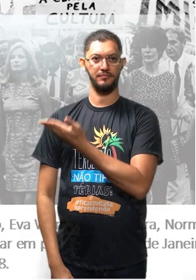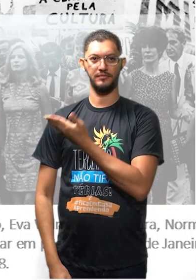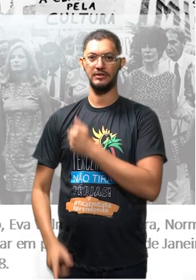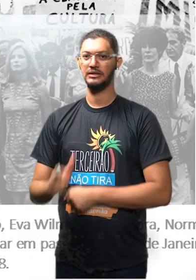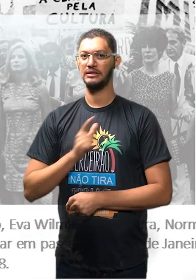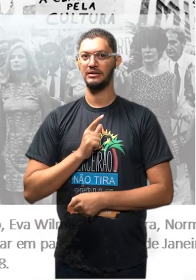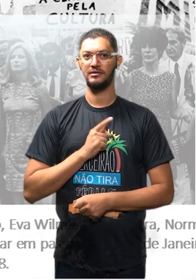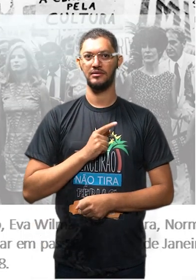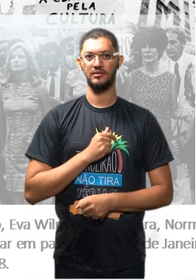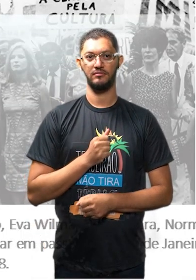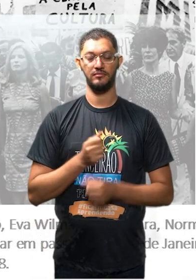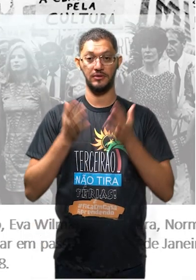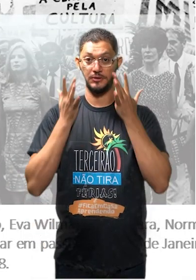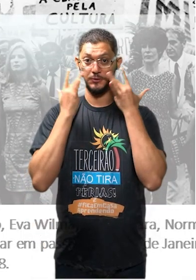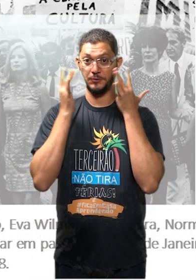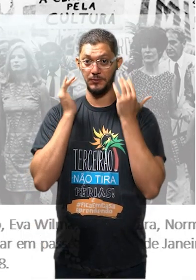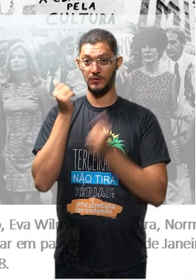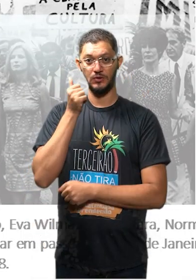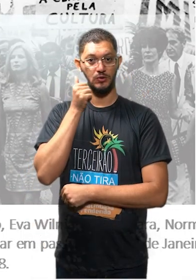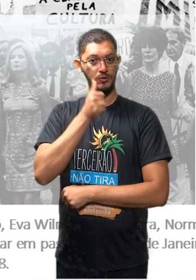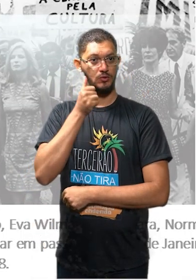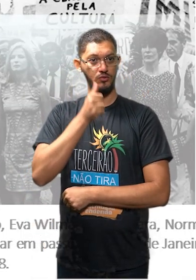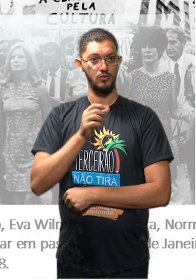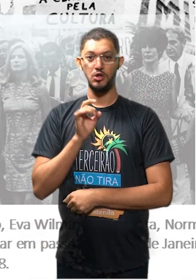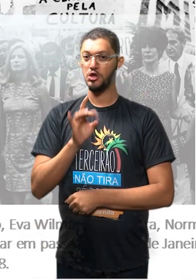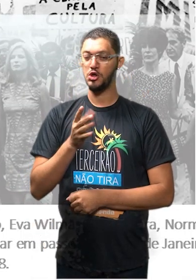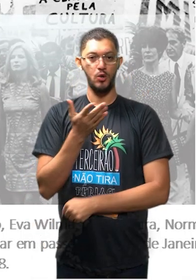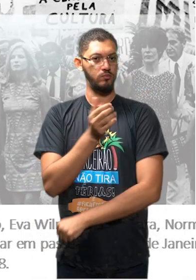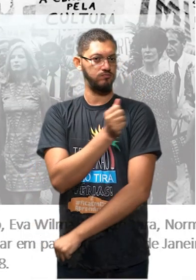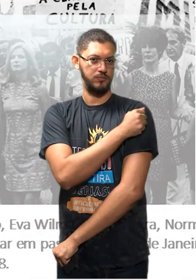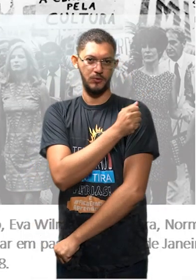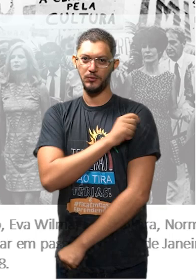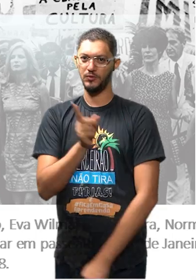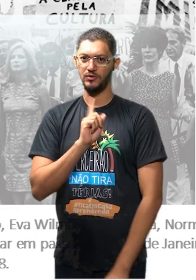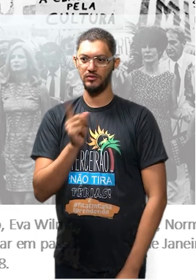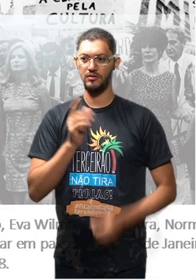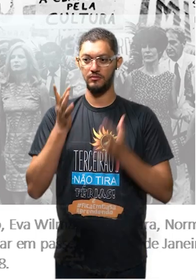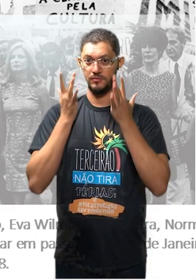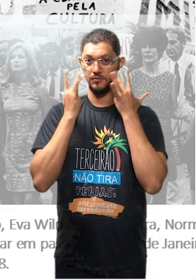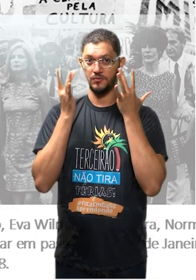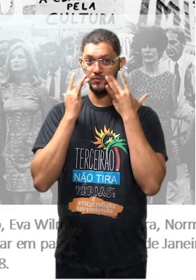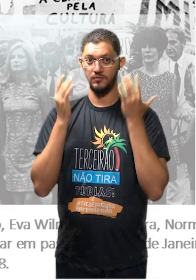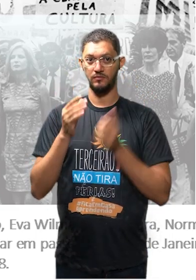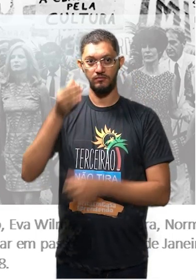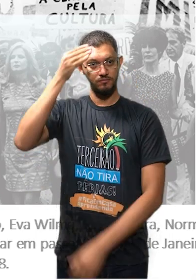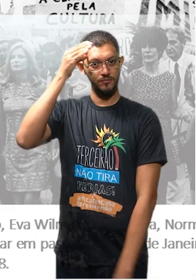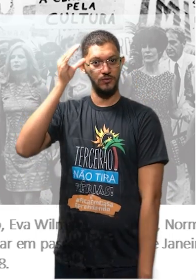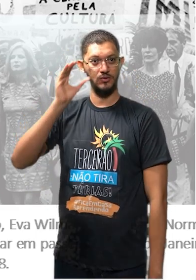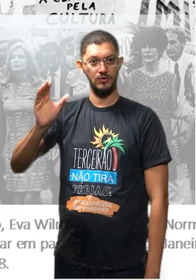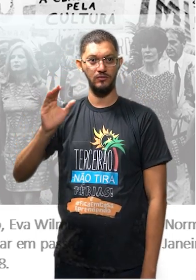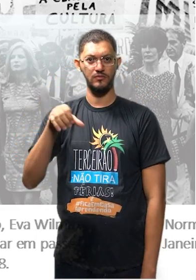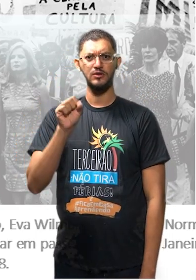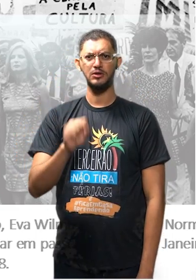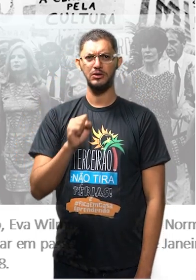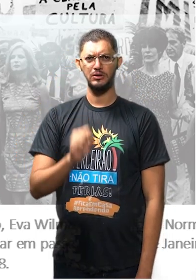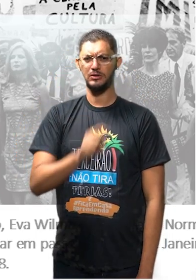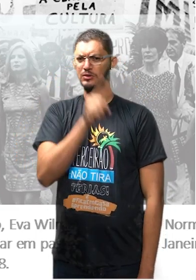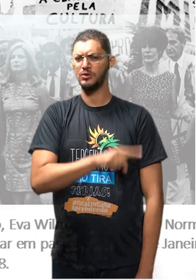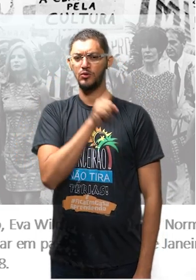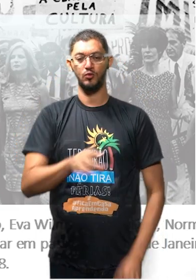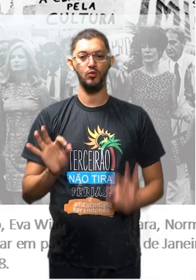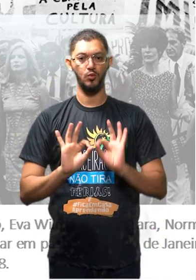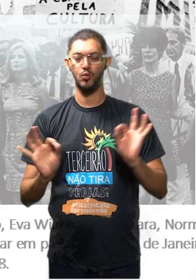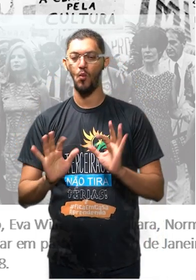nós temos as atrizes, tá? Pra vocês verem que não foram só os estudantes. Olha o cartaz. Cultura, sim. Censura,